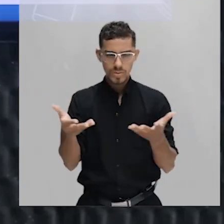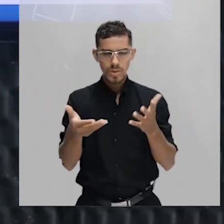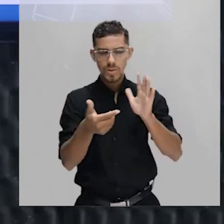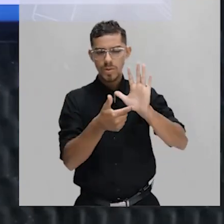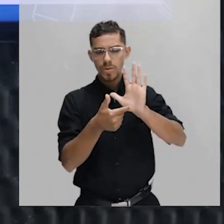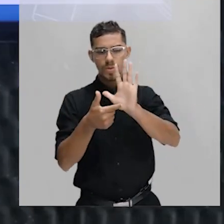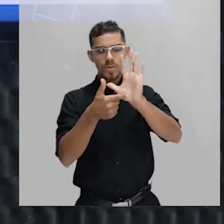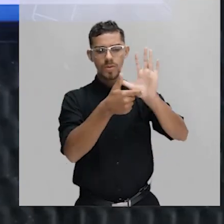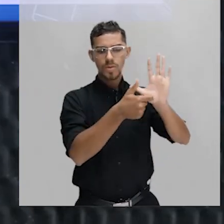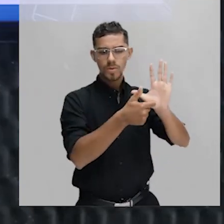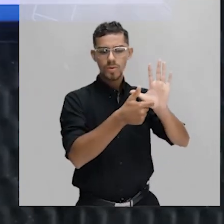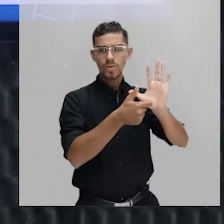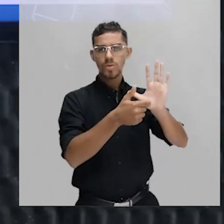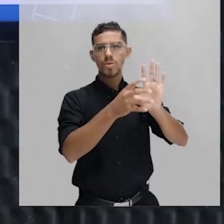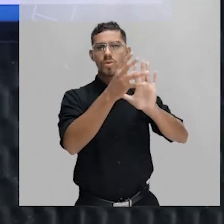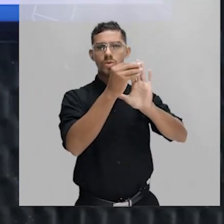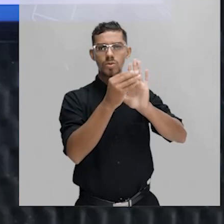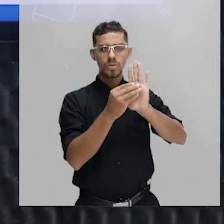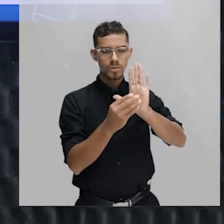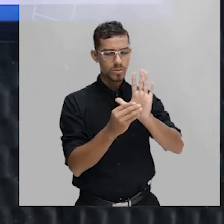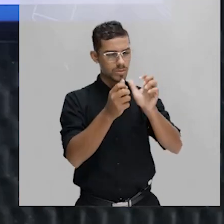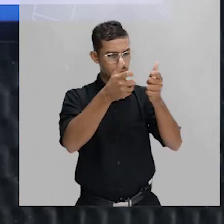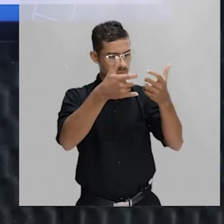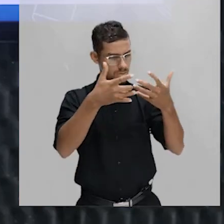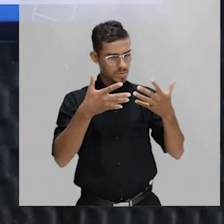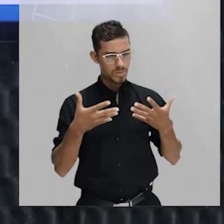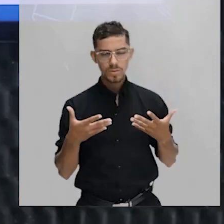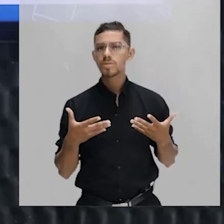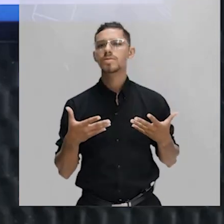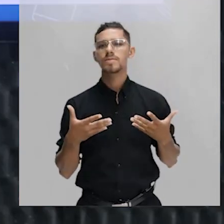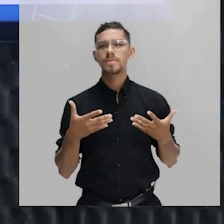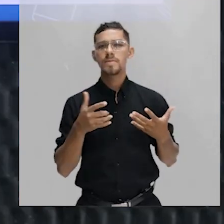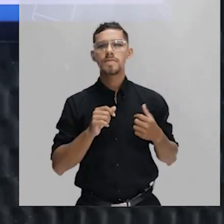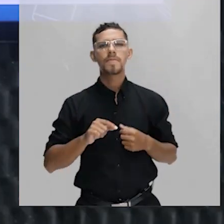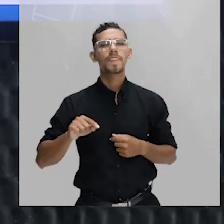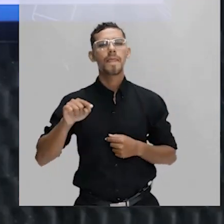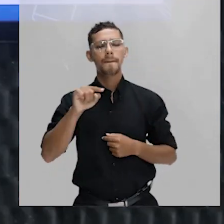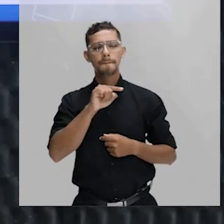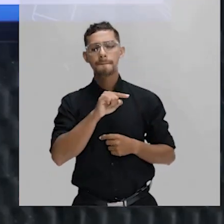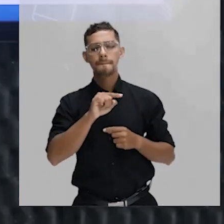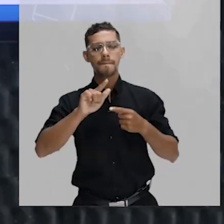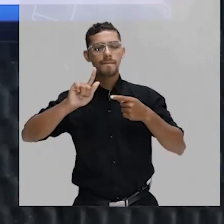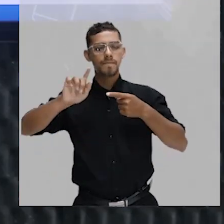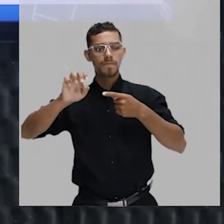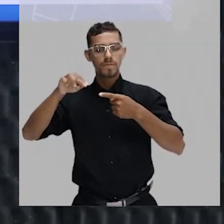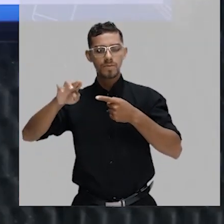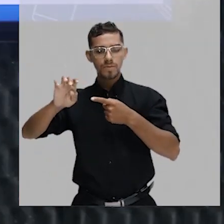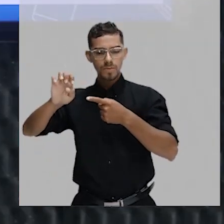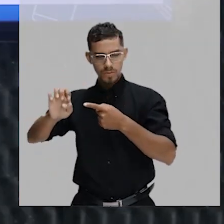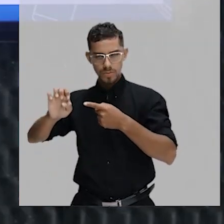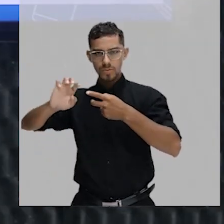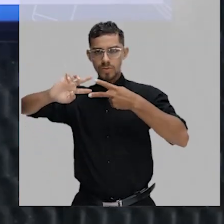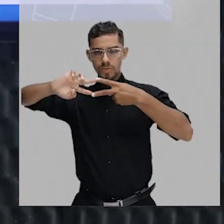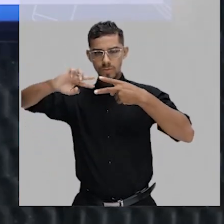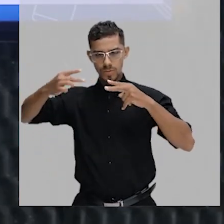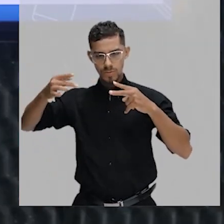conceito de biotecnologia, falar para vocês sobre o gene. A gente vai